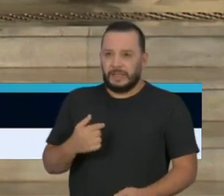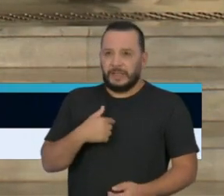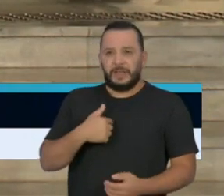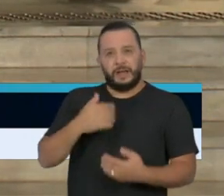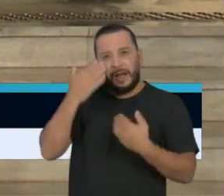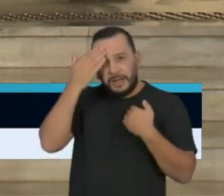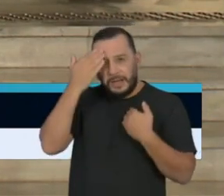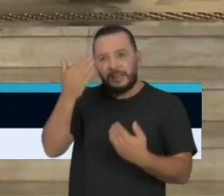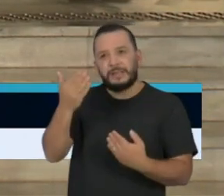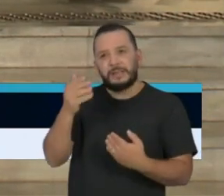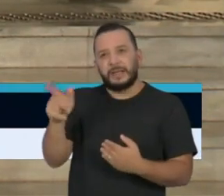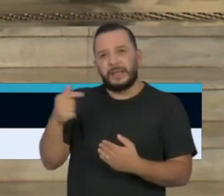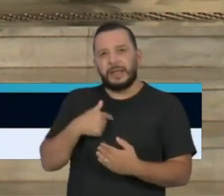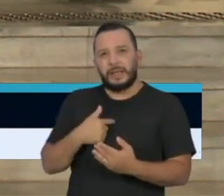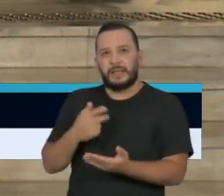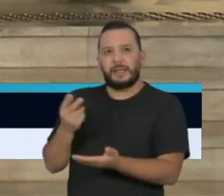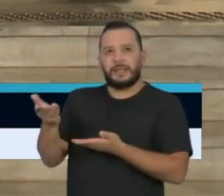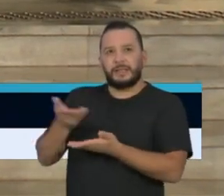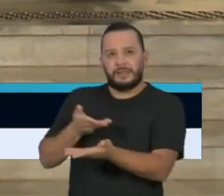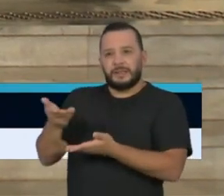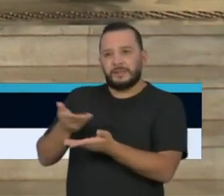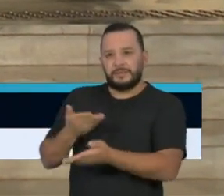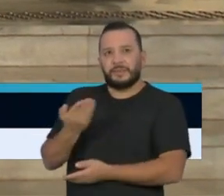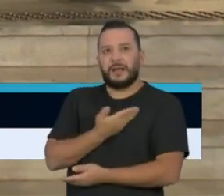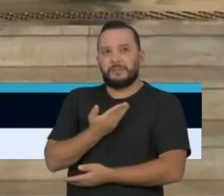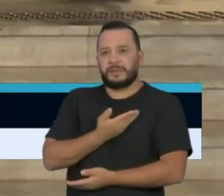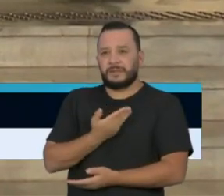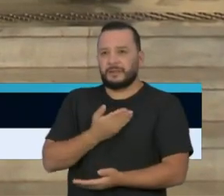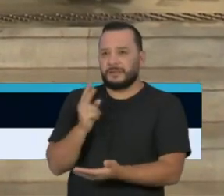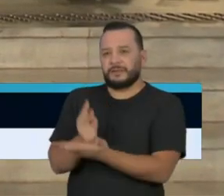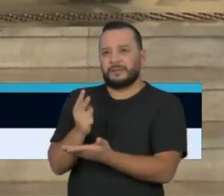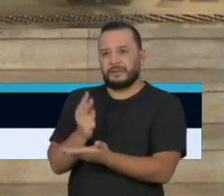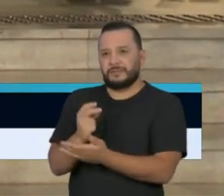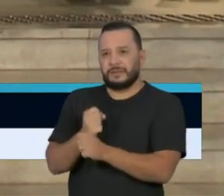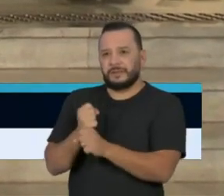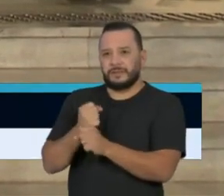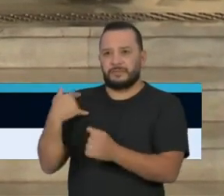por todo o companheirismo e amizade de todos esses anos.